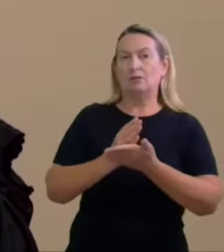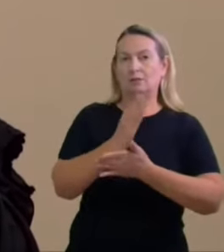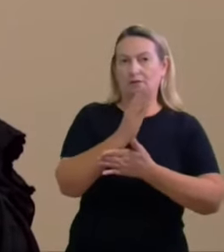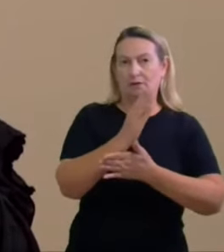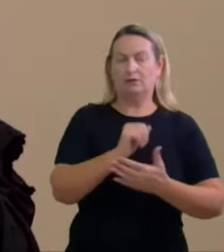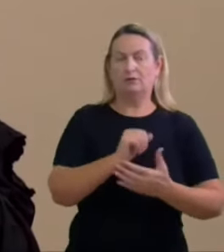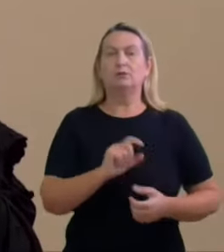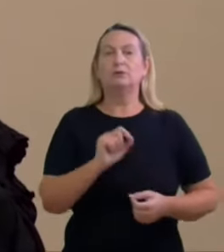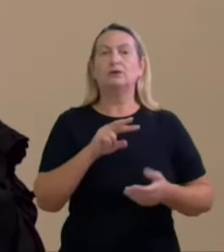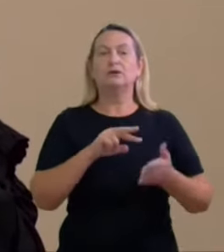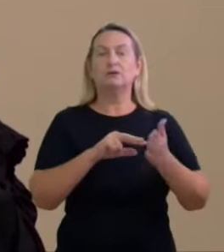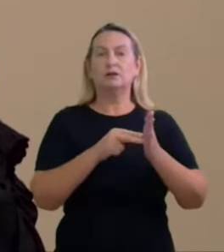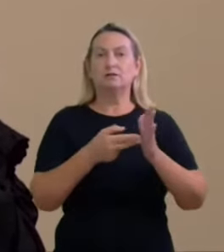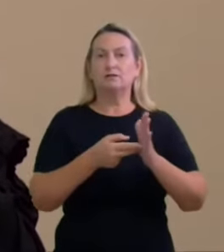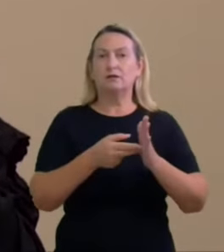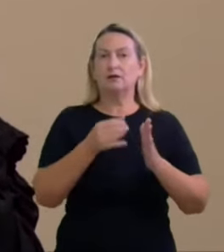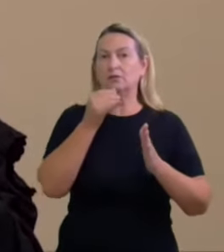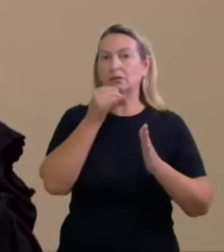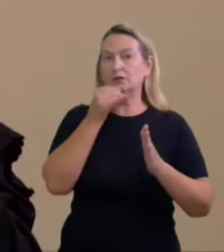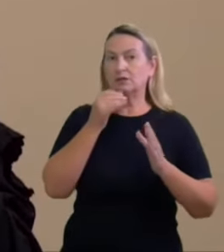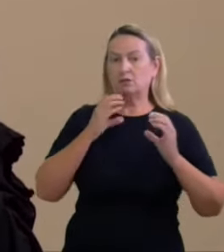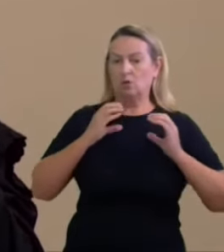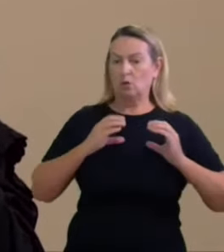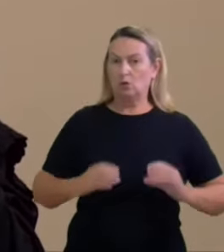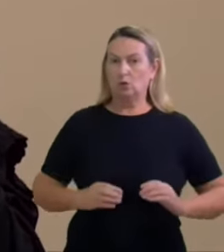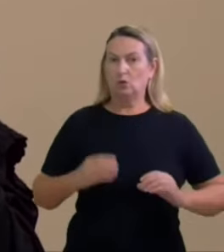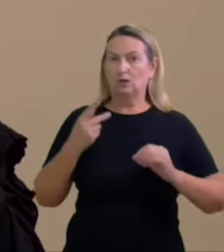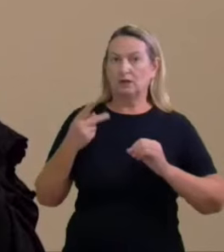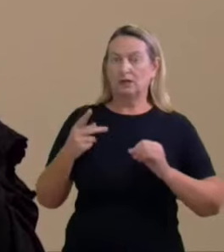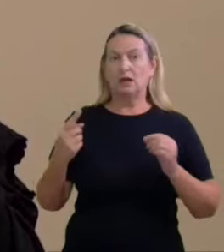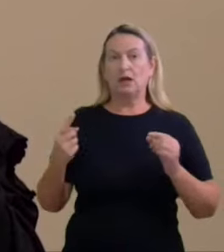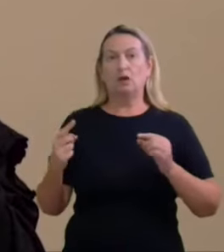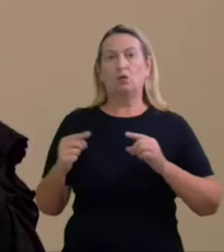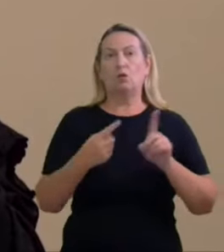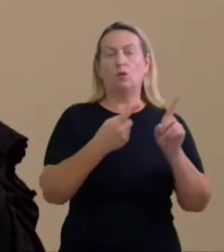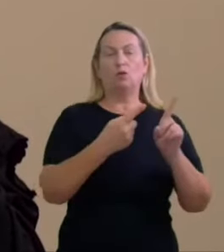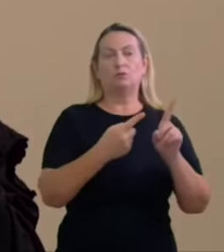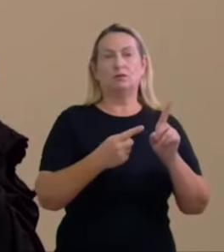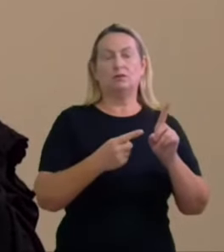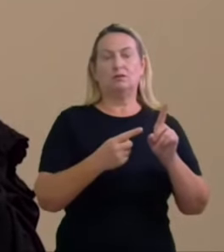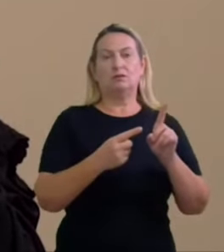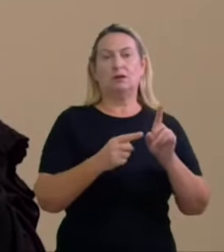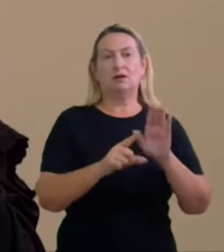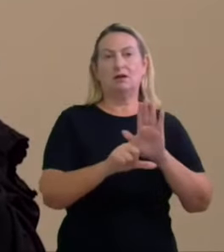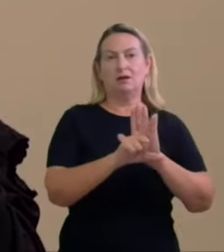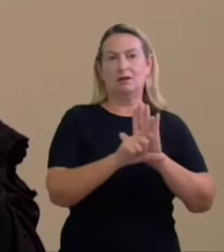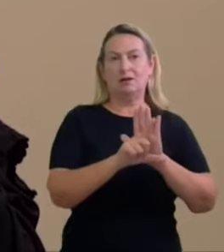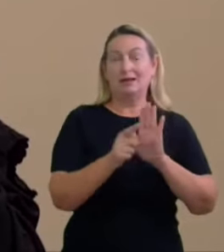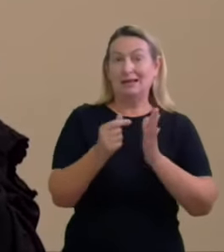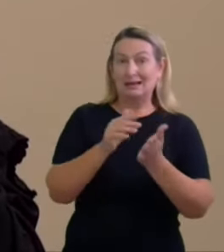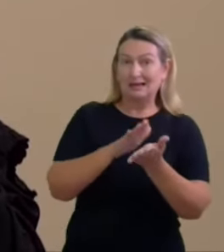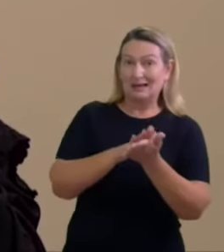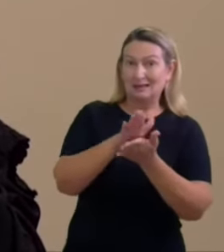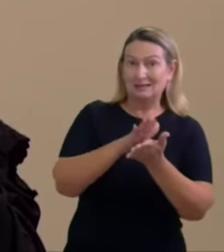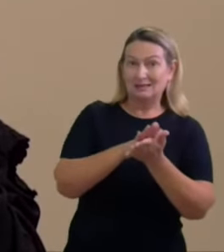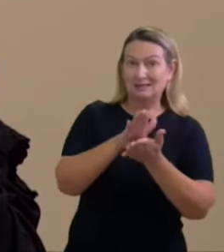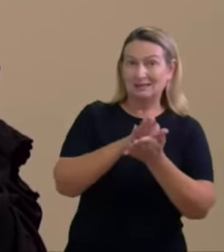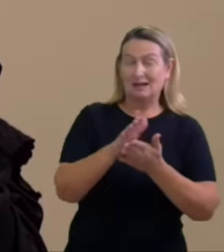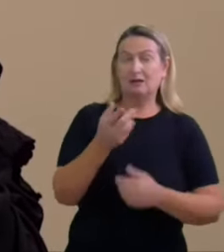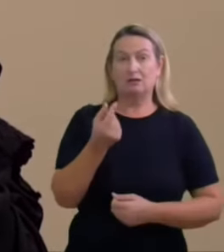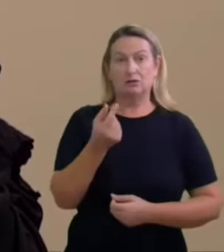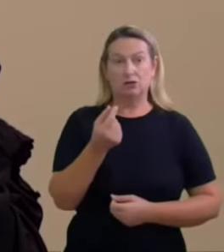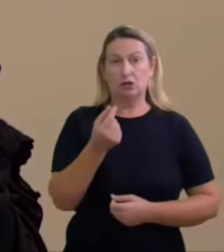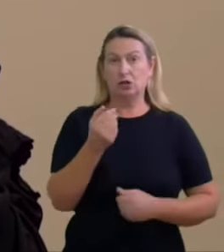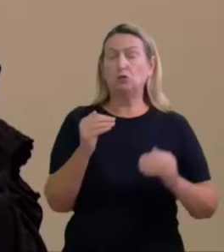geralmente é quando uma conduta é contrária à lei então gastar dinheiro aqui nesse caso nesse contexto não é contrário a lei porque a lei permite